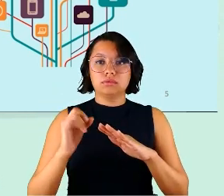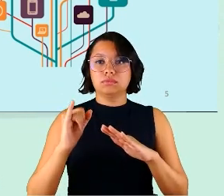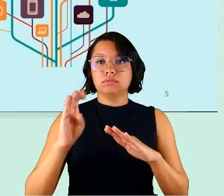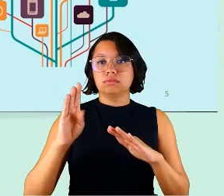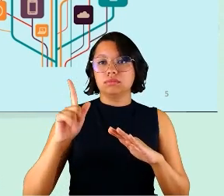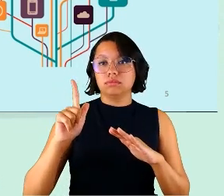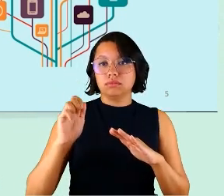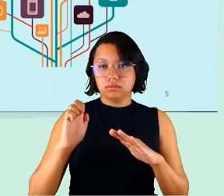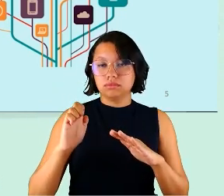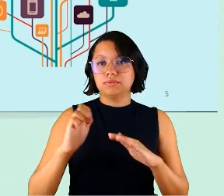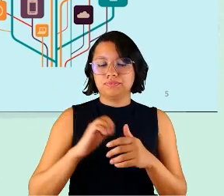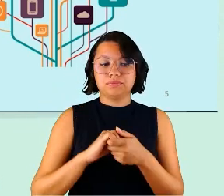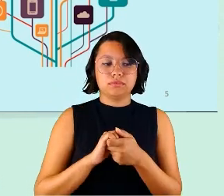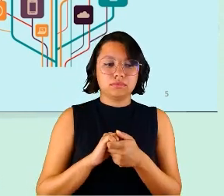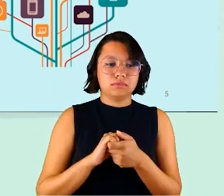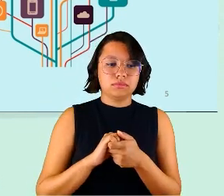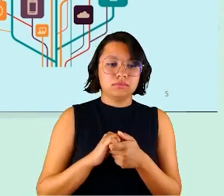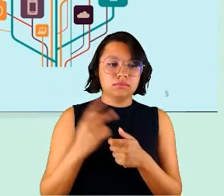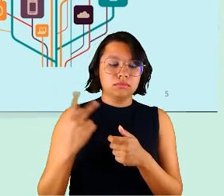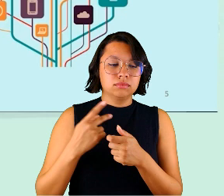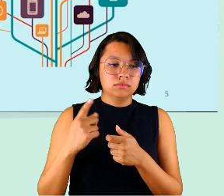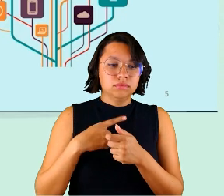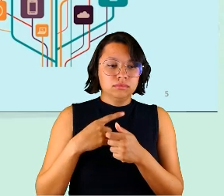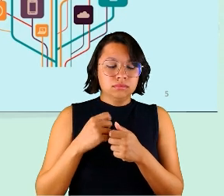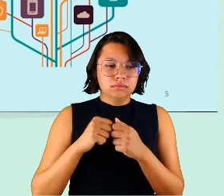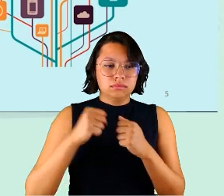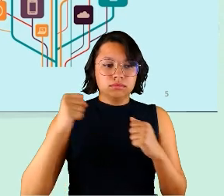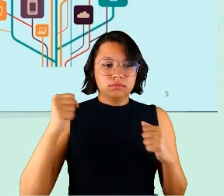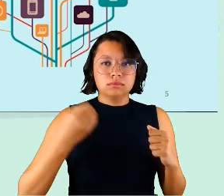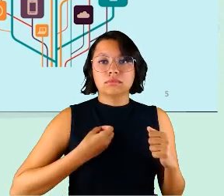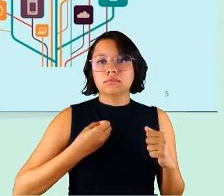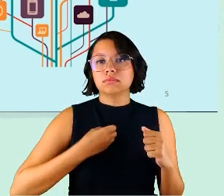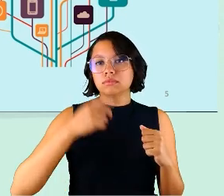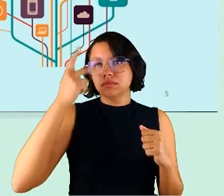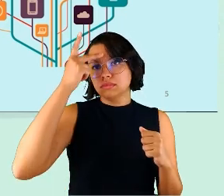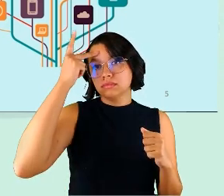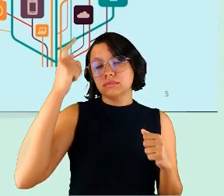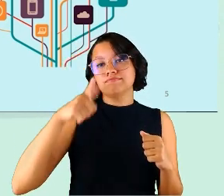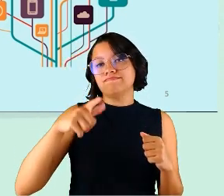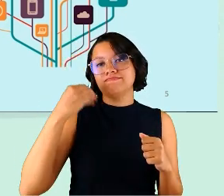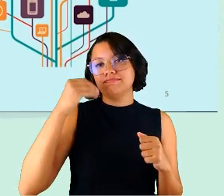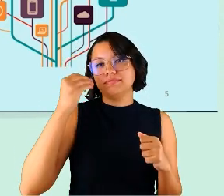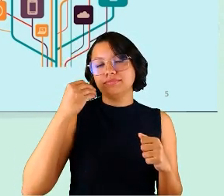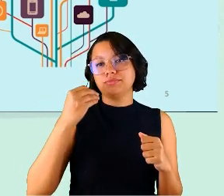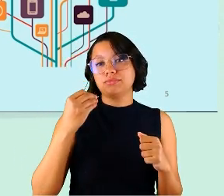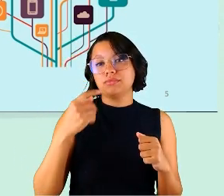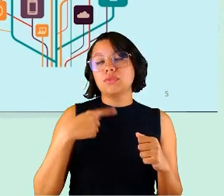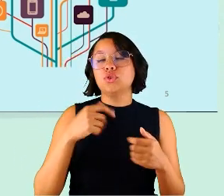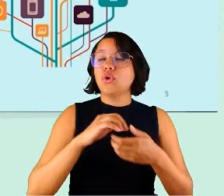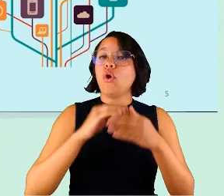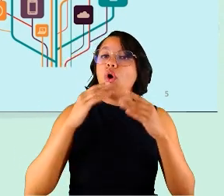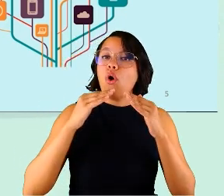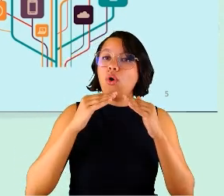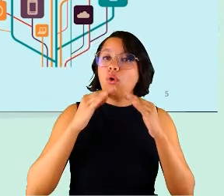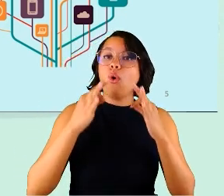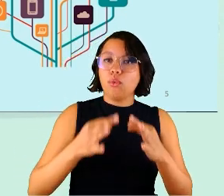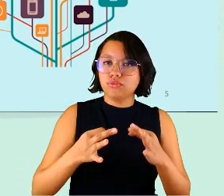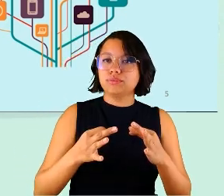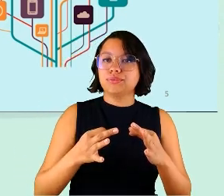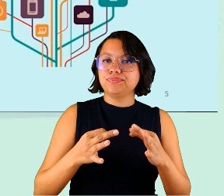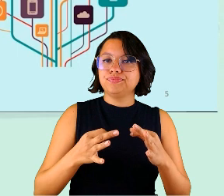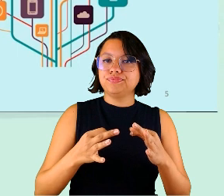do IBGE, pelo IPEA, né, que a gente teria um grande número de pessoas inexperientes. A gente vai ver que a gente confirmou isso.